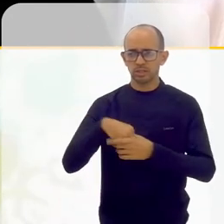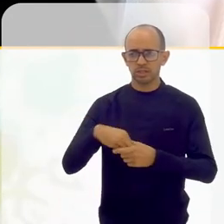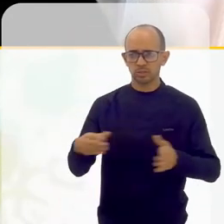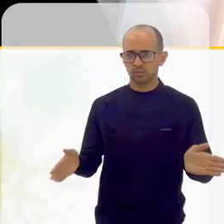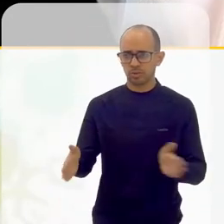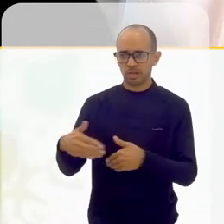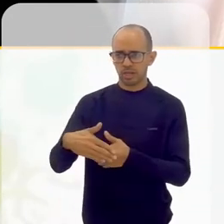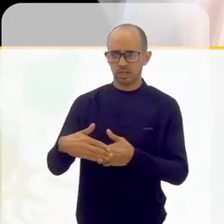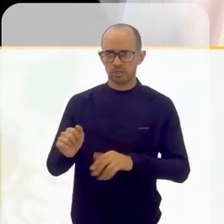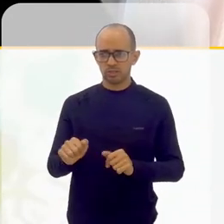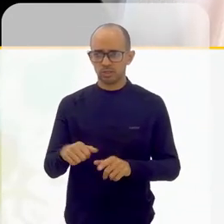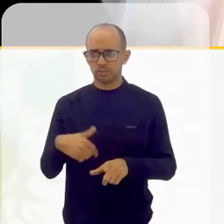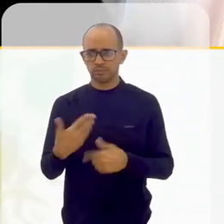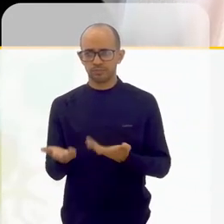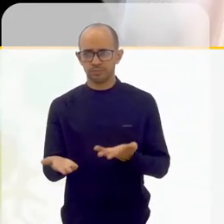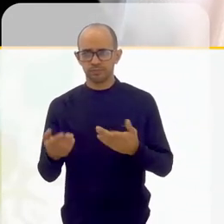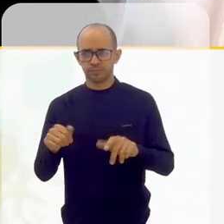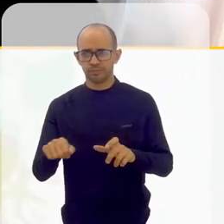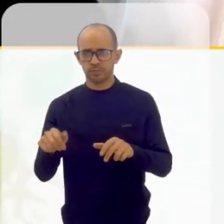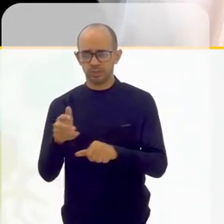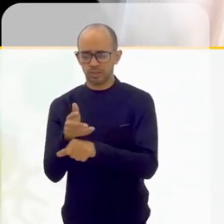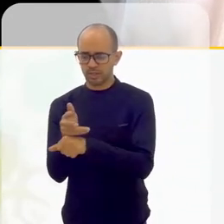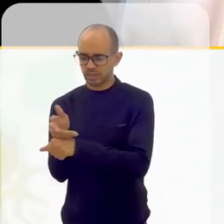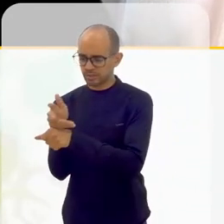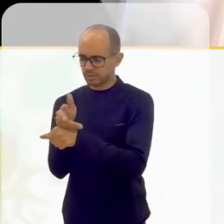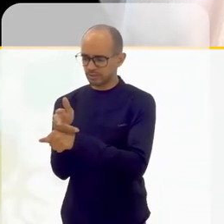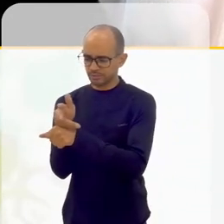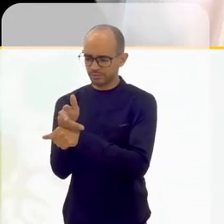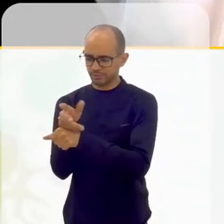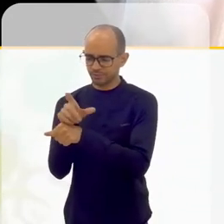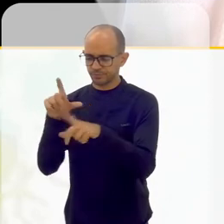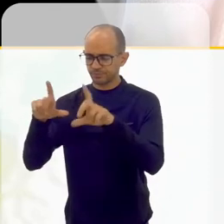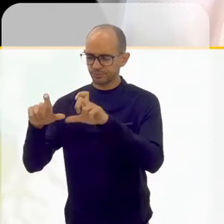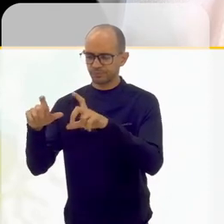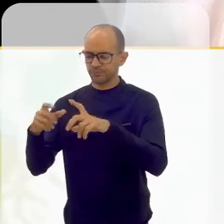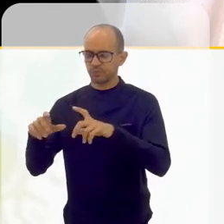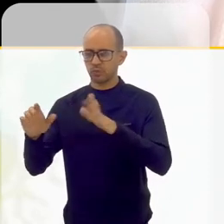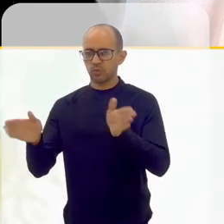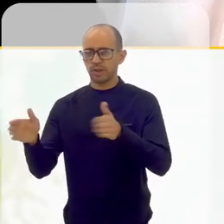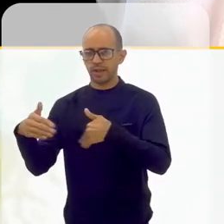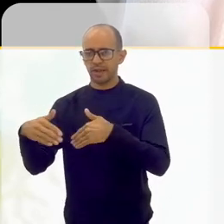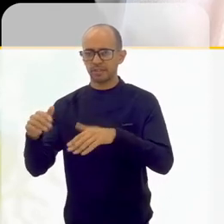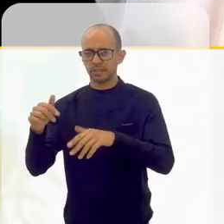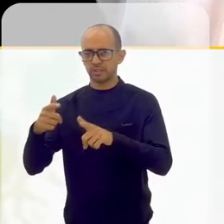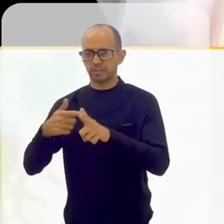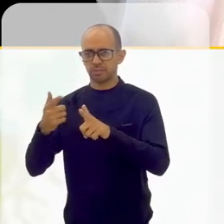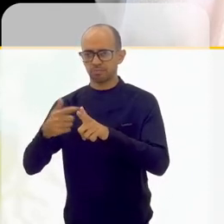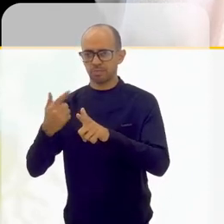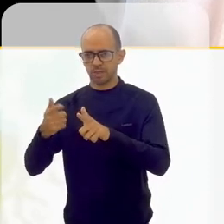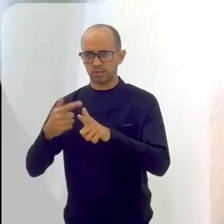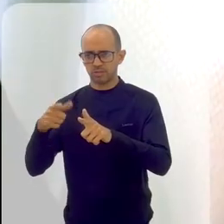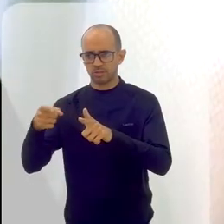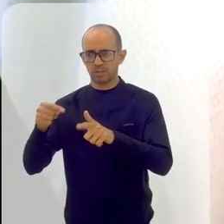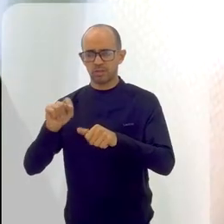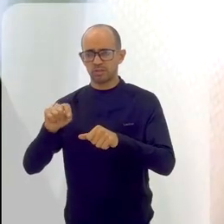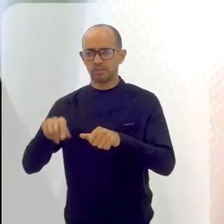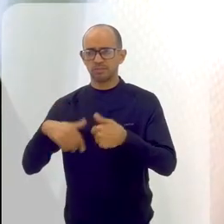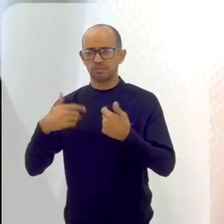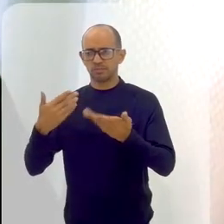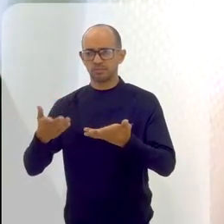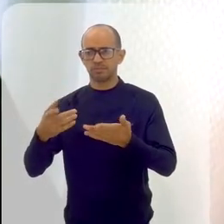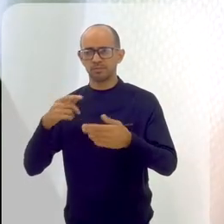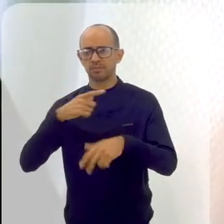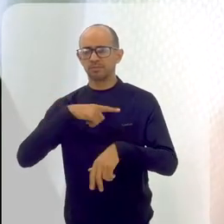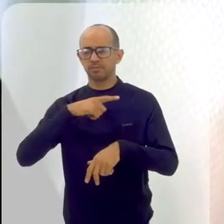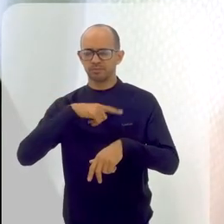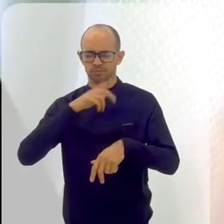Ele foi inspirado nas antigas câmeras fotográficas de Lambi-Lambi, por duas professoras brasileiras de